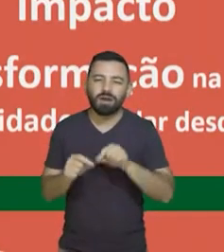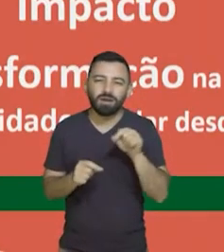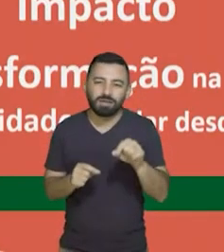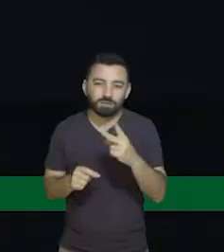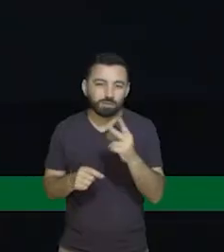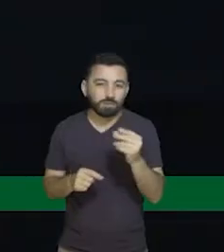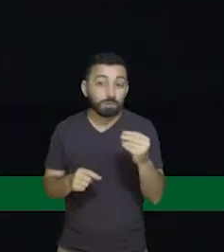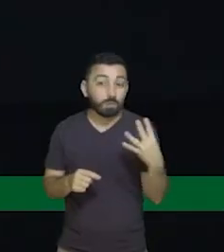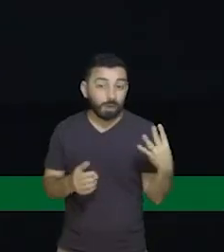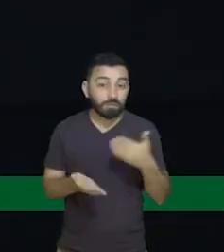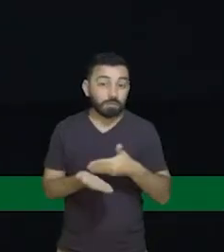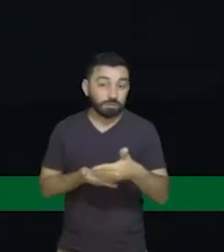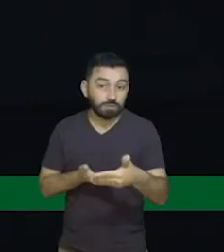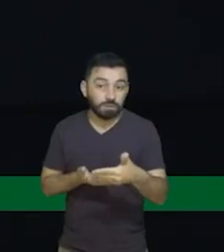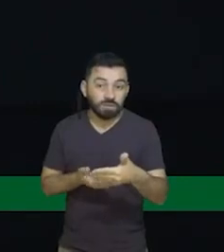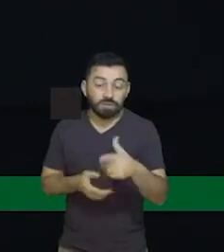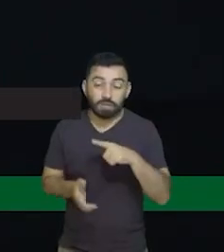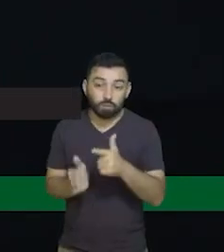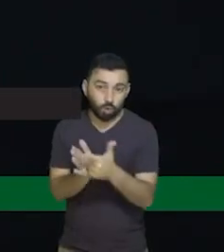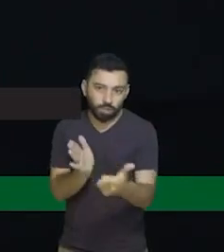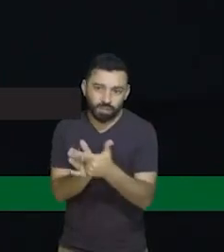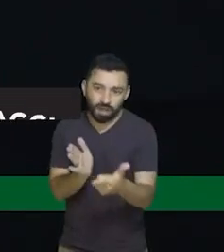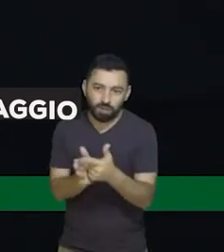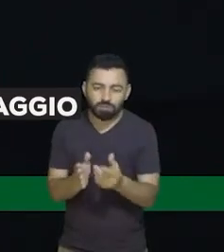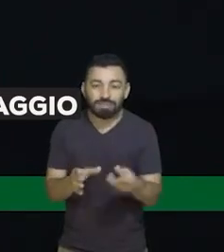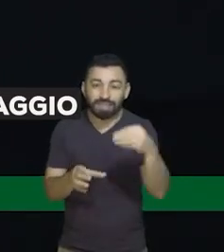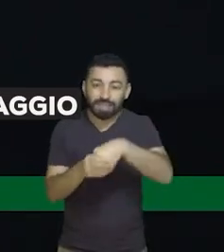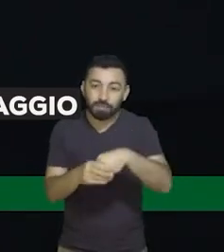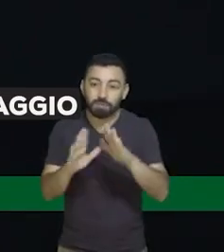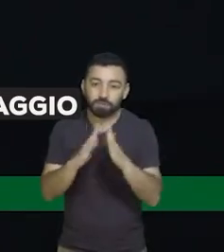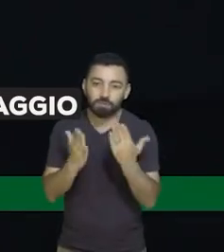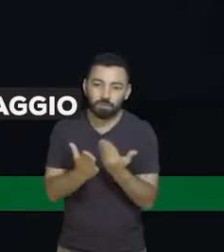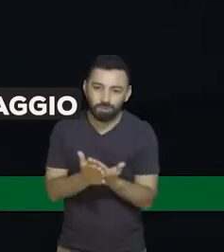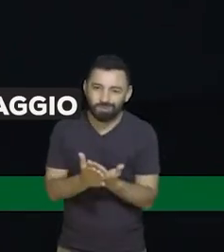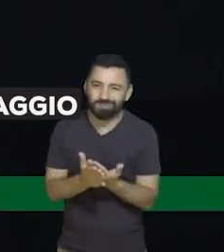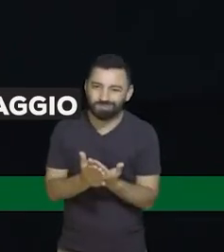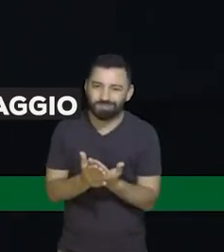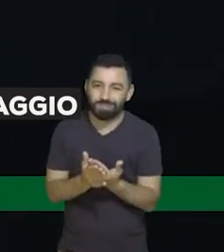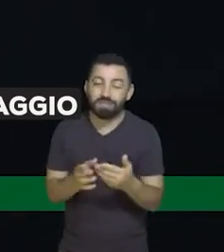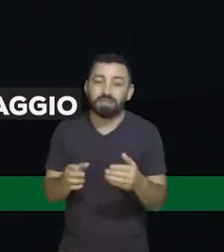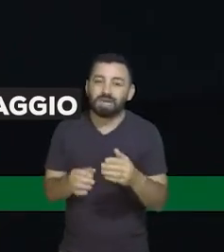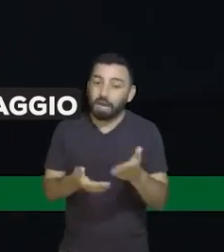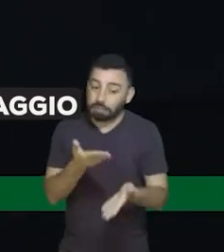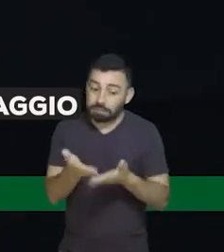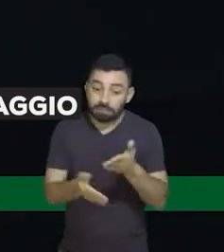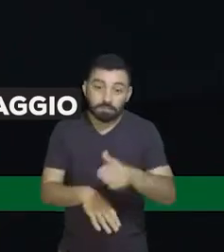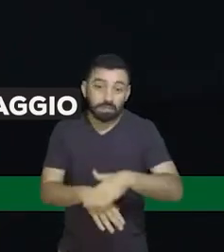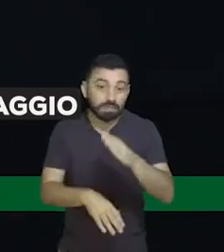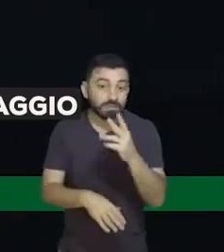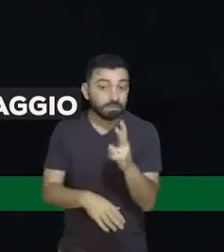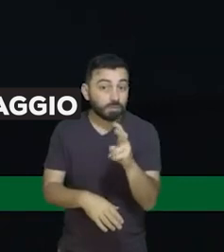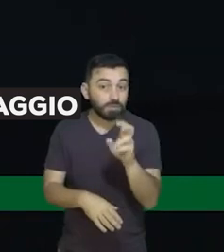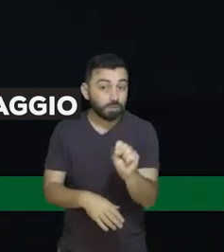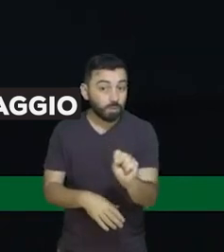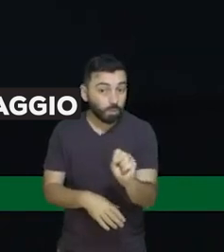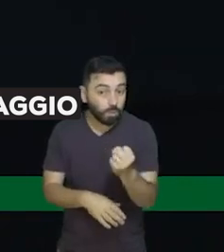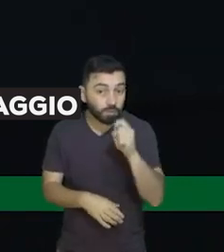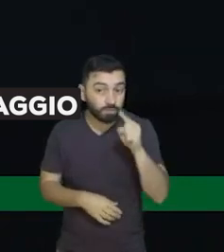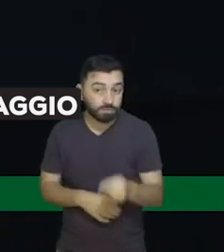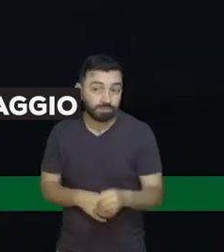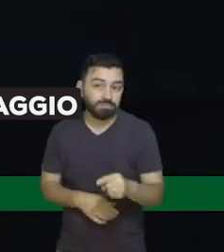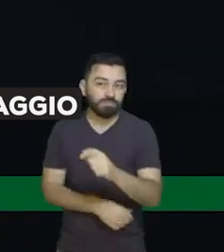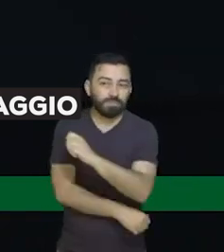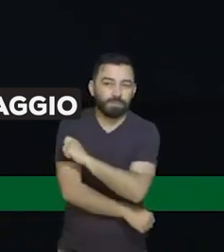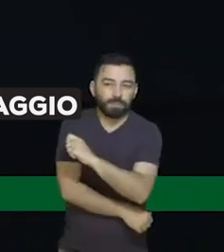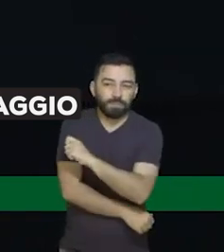colocamos o jornal impresso nas escolas e atendemos mais de 58 mil estudantes,